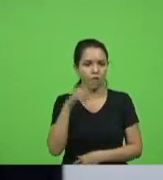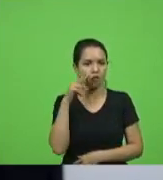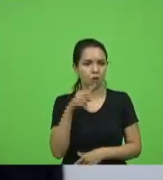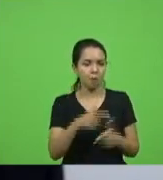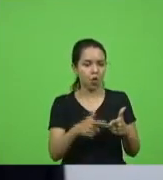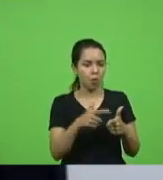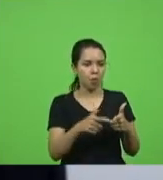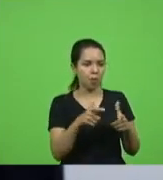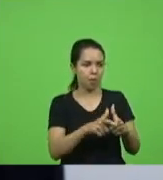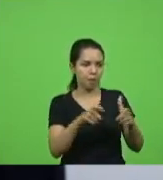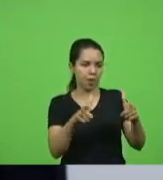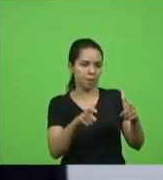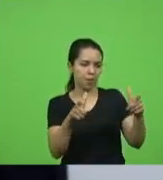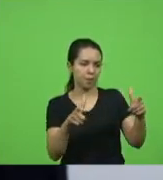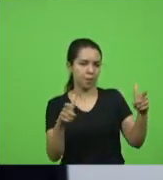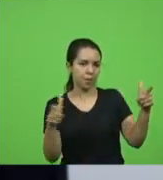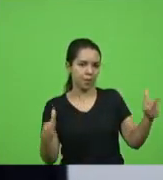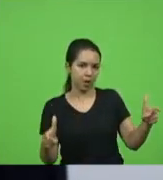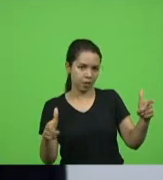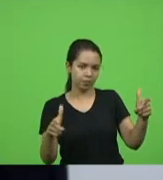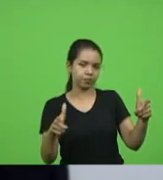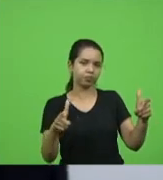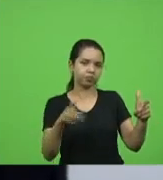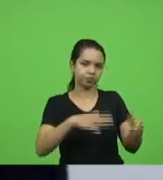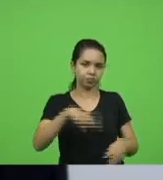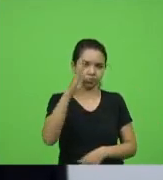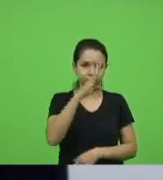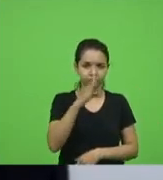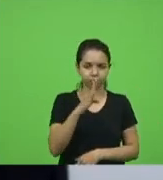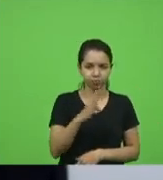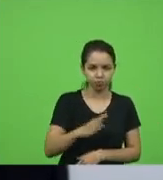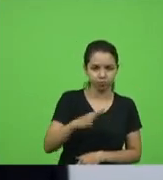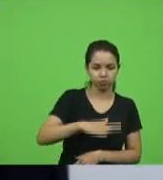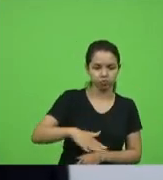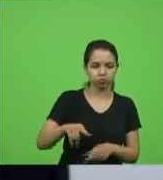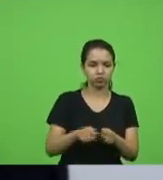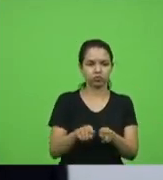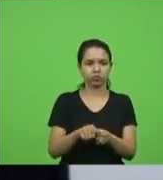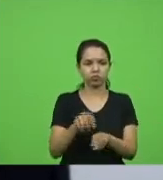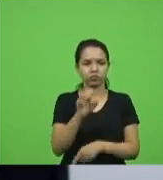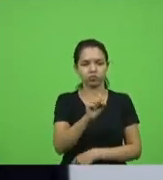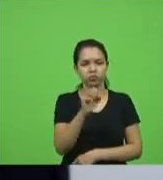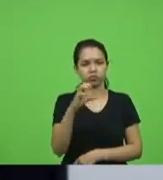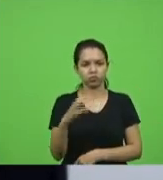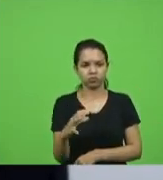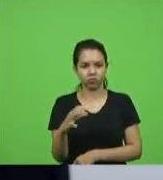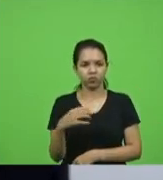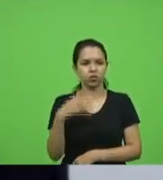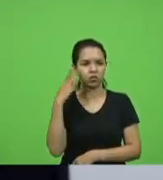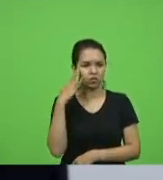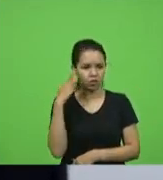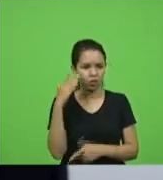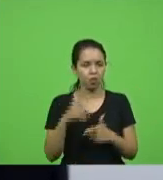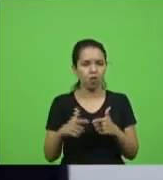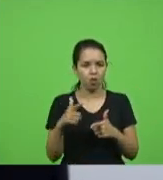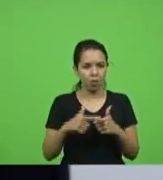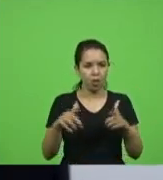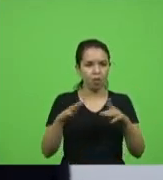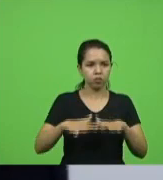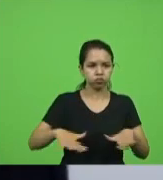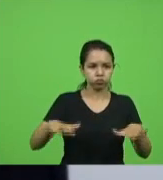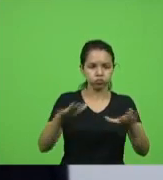crescendo a nível de país a nível de Santa Catarina eu sei o caos que está em todo o oeste